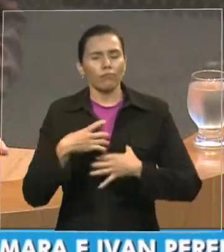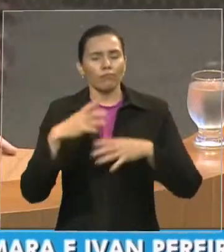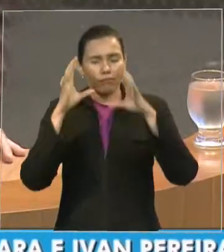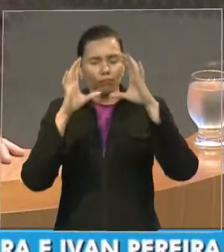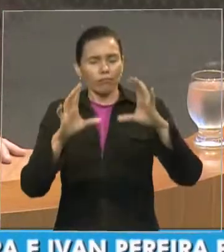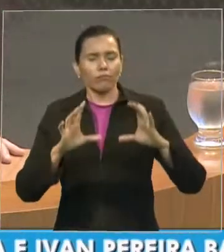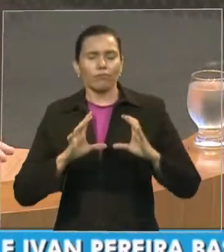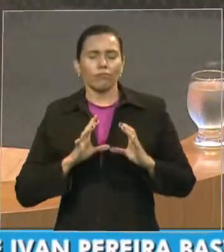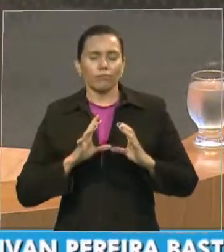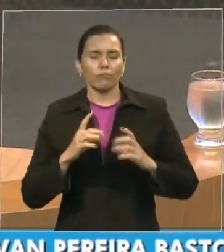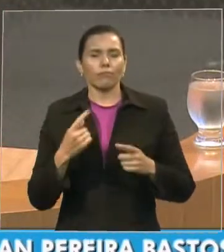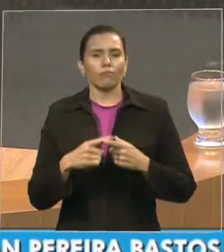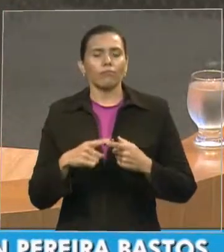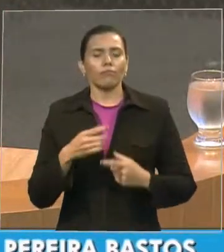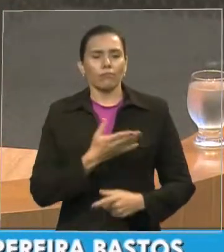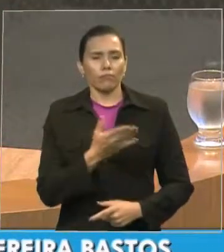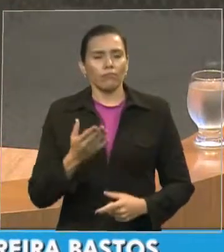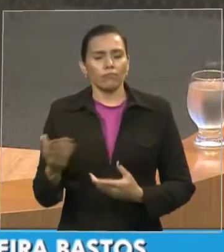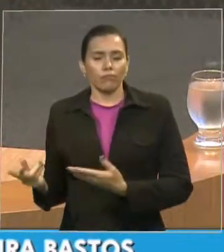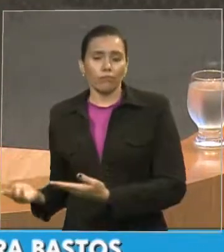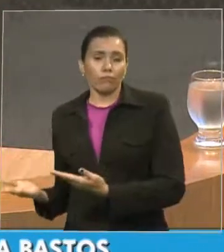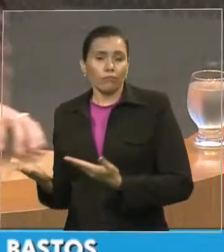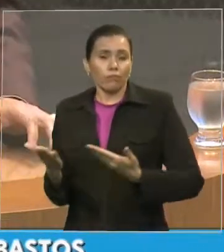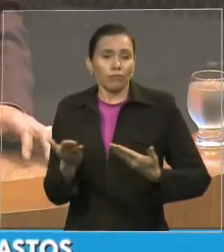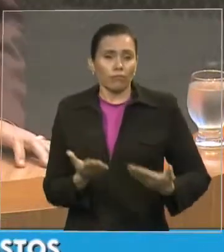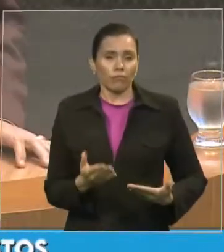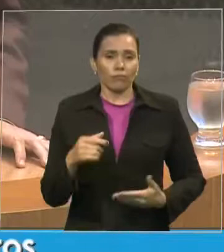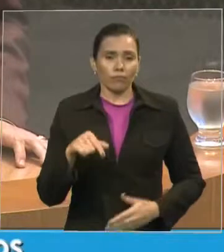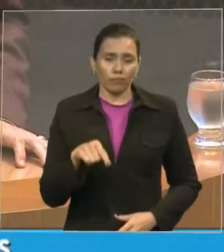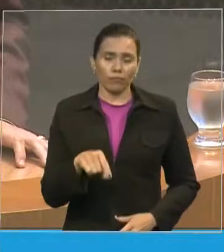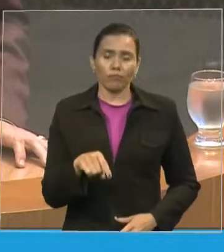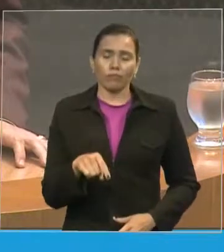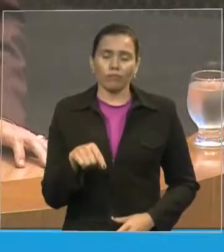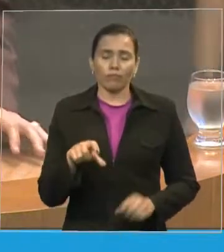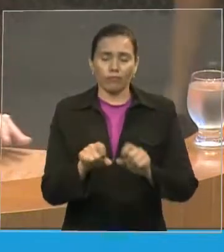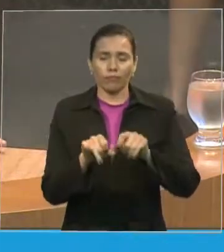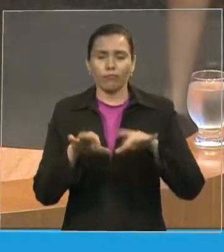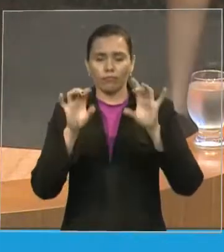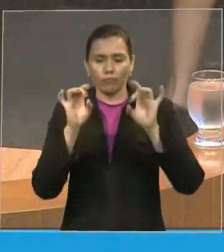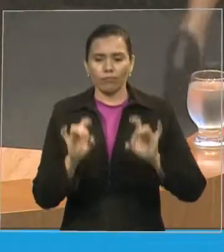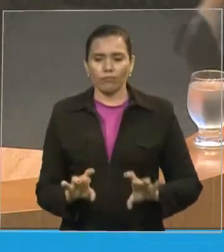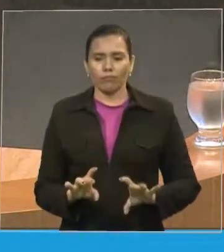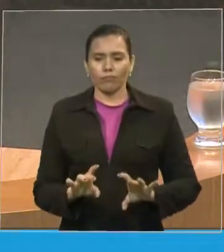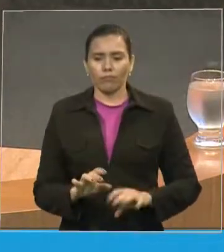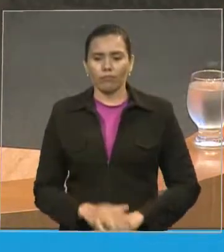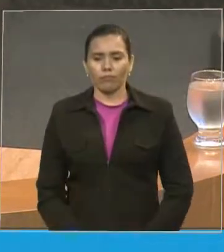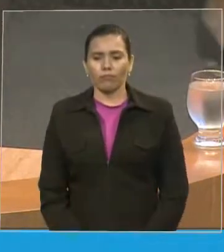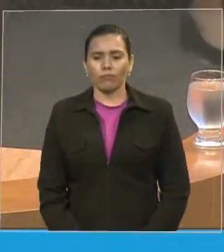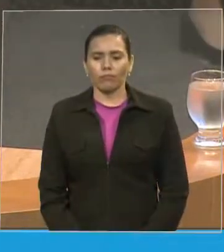por esta casa que de maneira oportuna homenageia